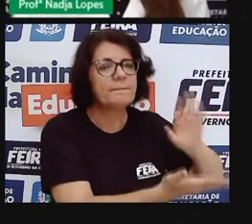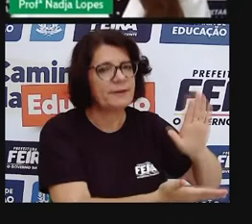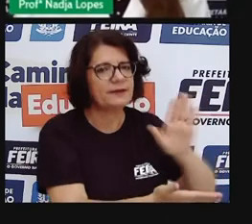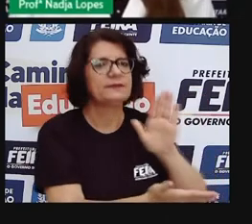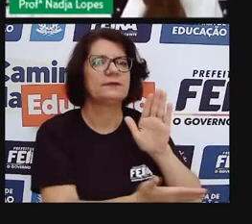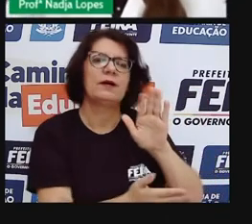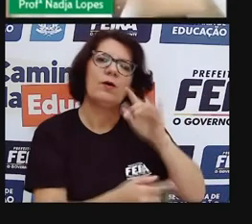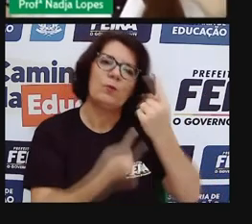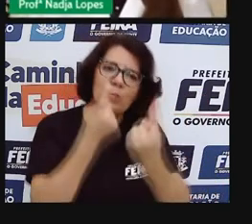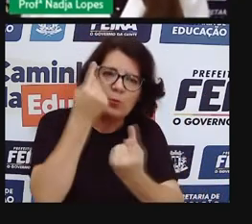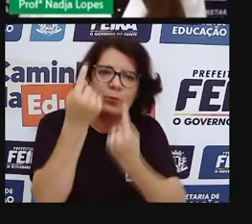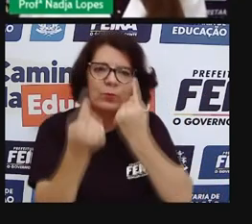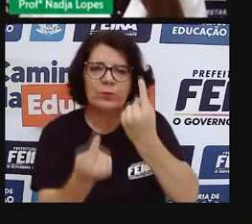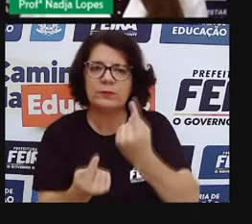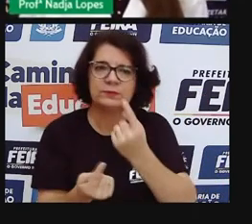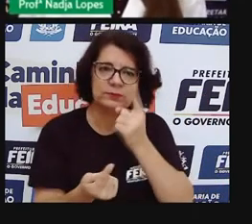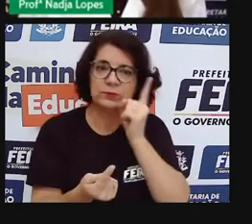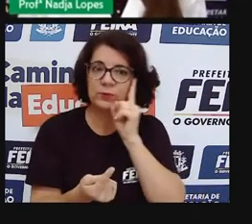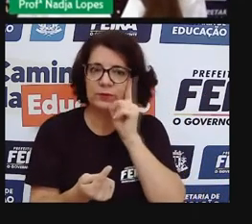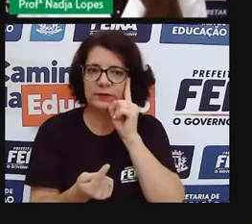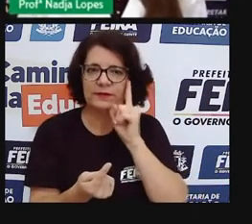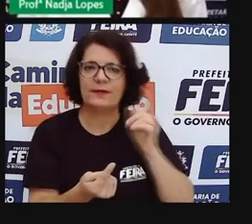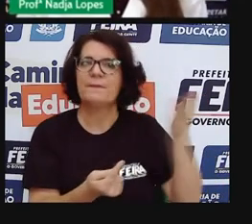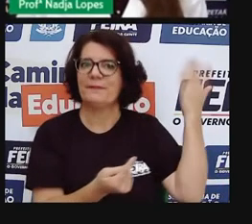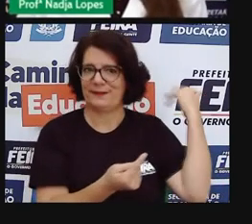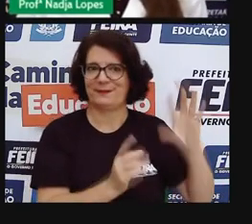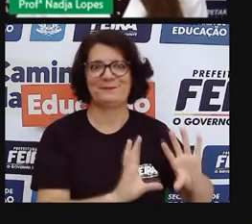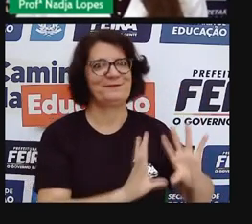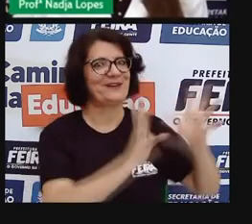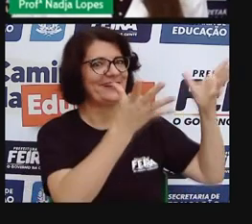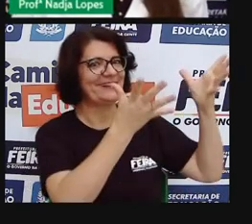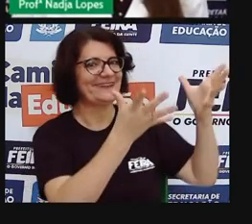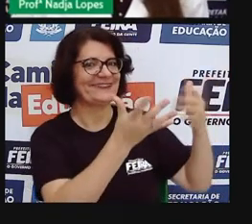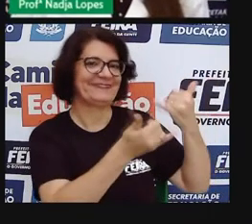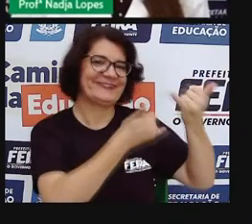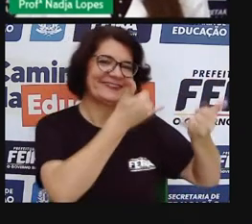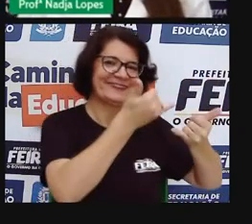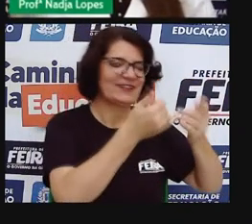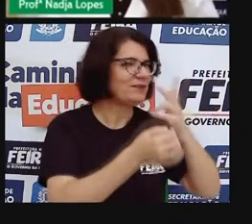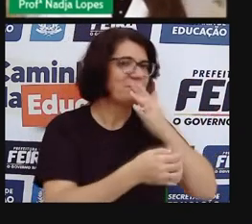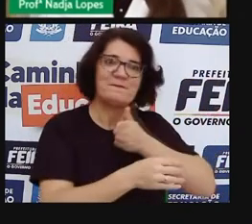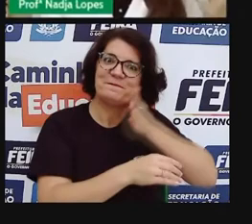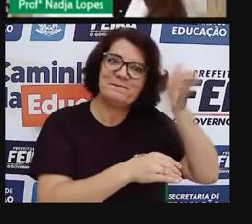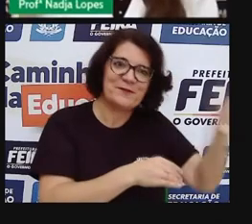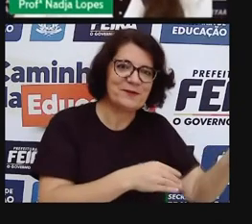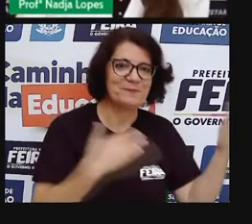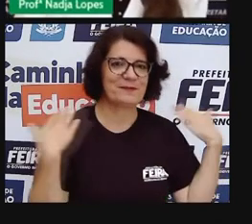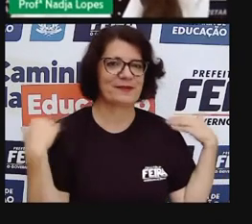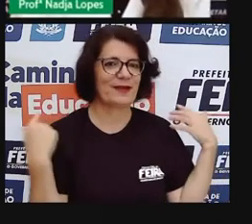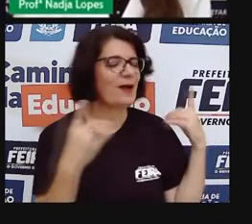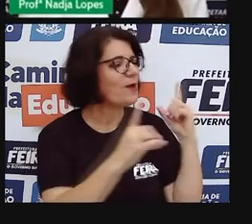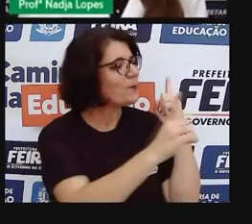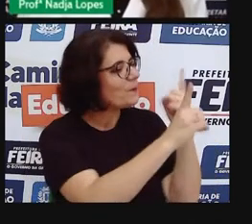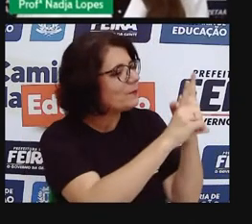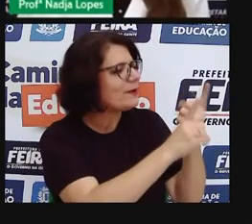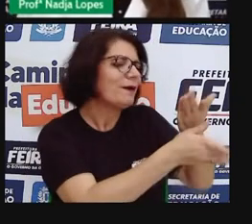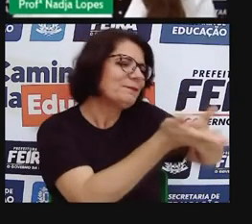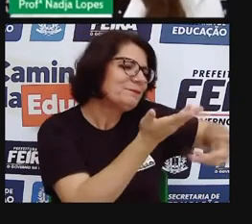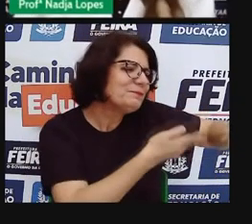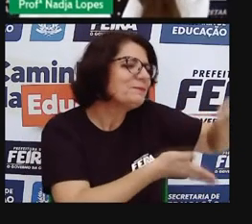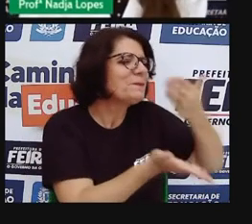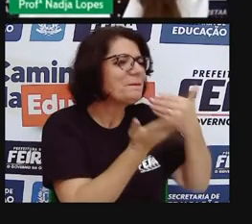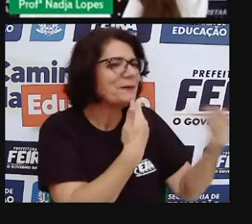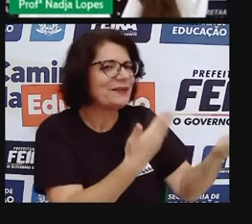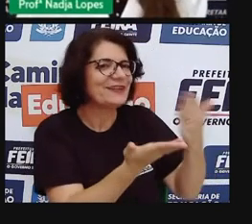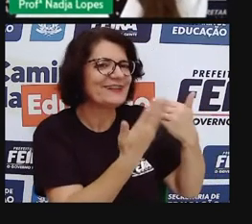os dias tem feira. Então, não é mais um evento como era, né? Inclusive, alguns locais utilizavam até o dia de feriado para